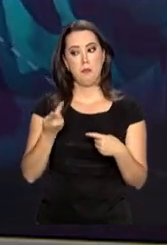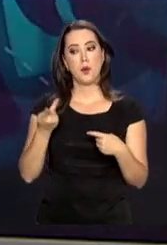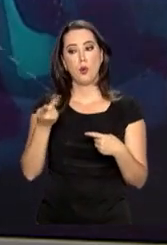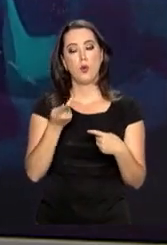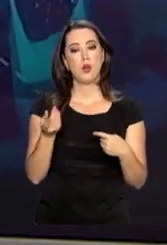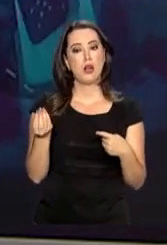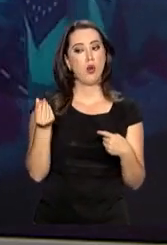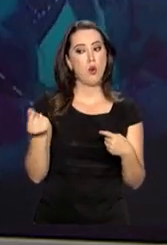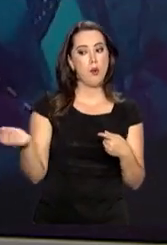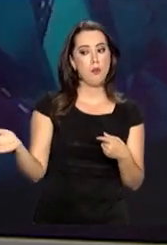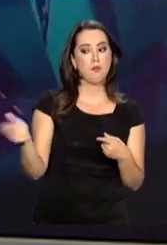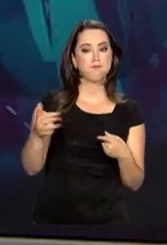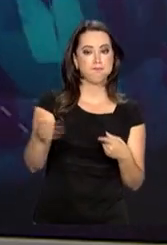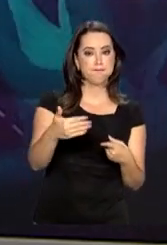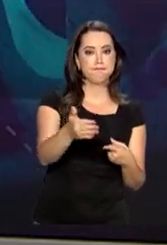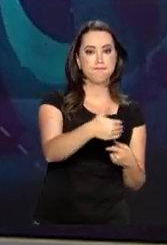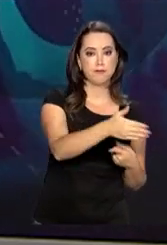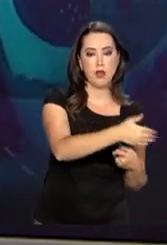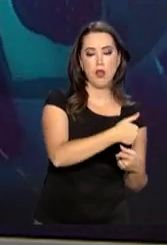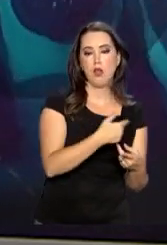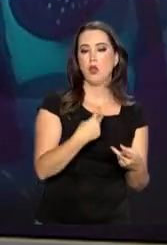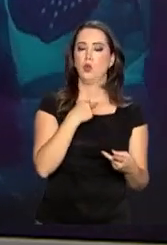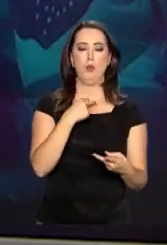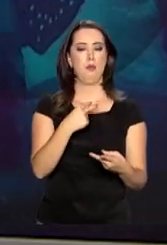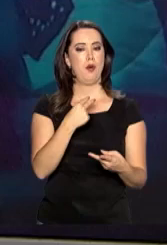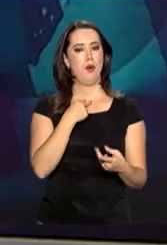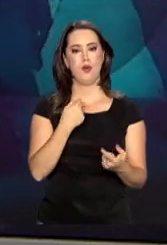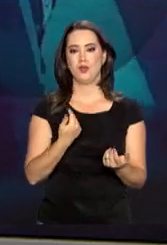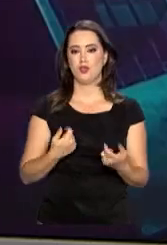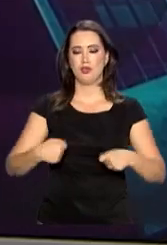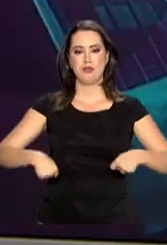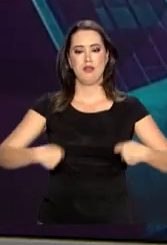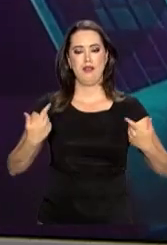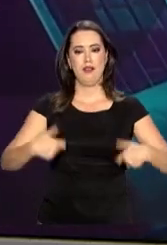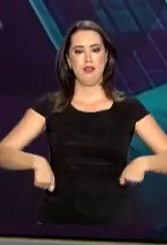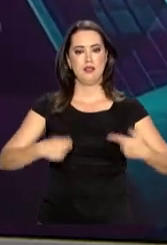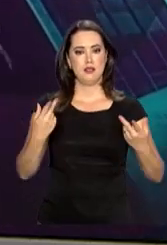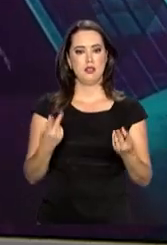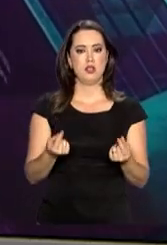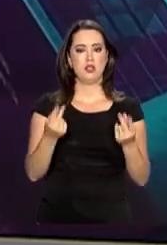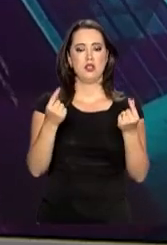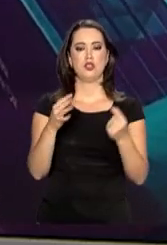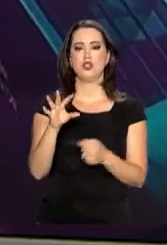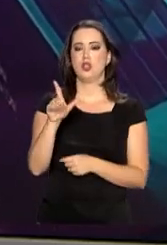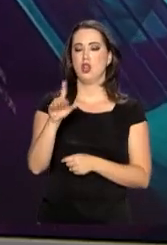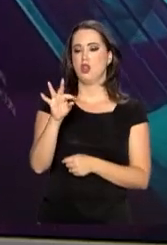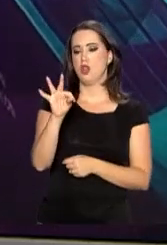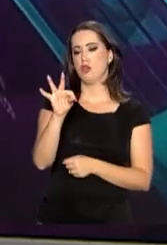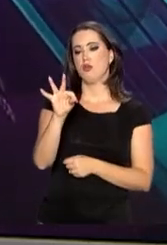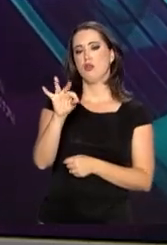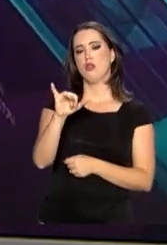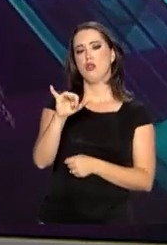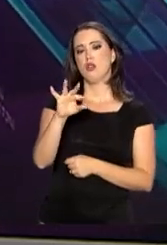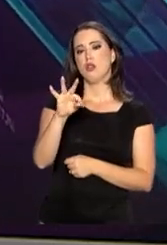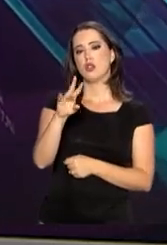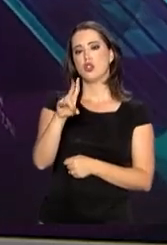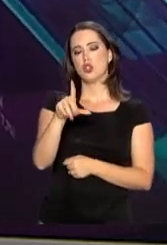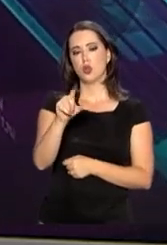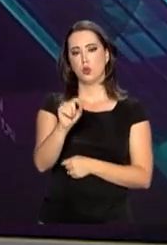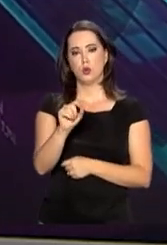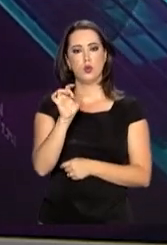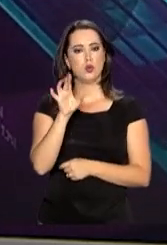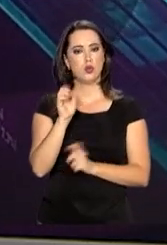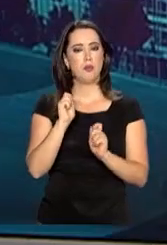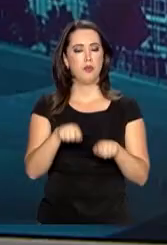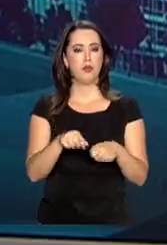fontes de financiamento, já que não podem emitir títulos para rolar a dívida pública. Isso só pode ser